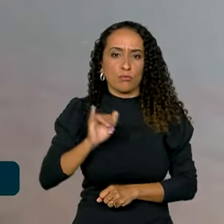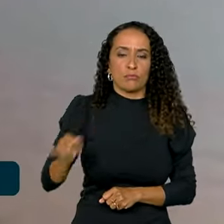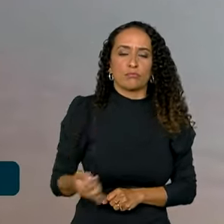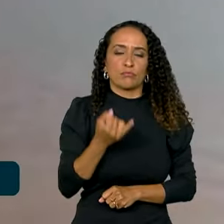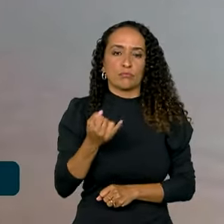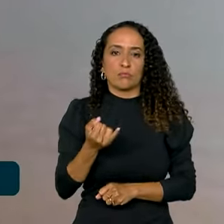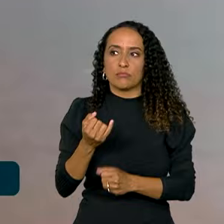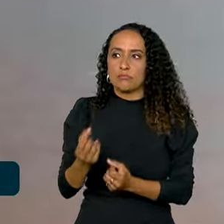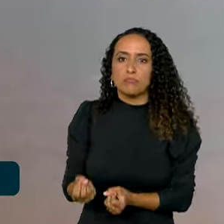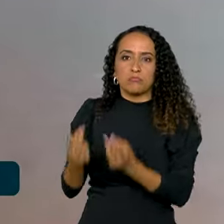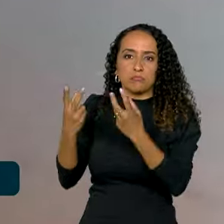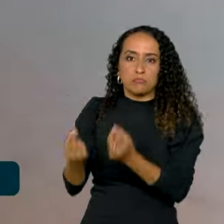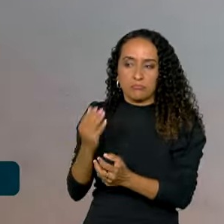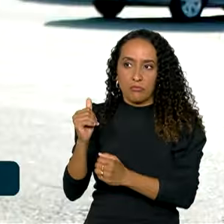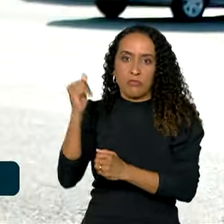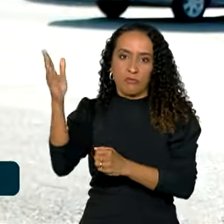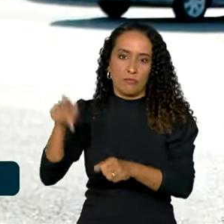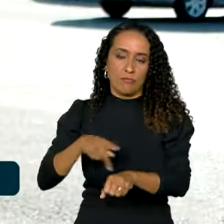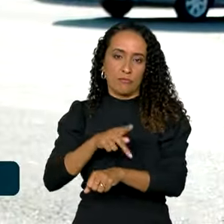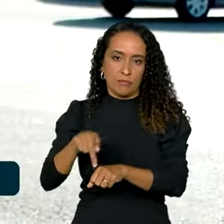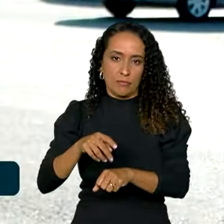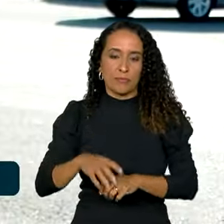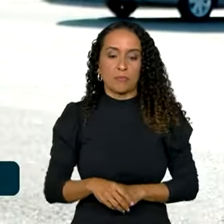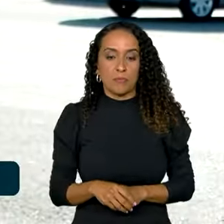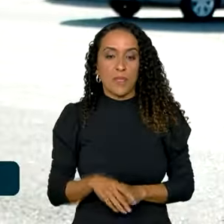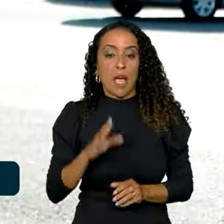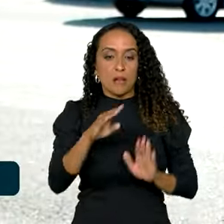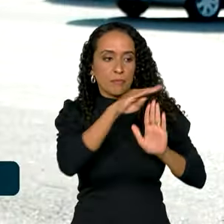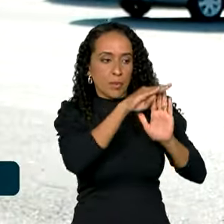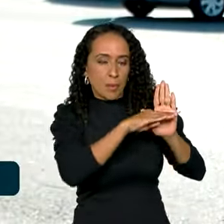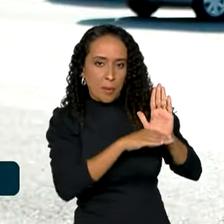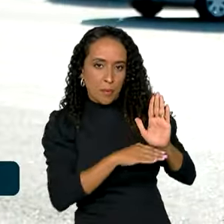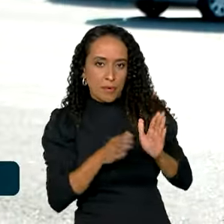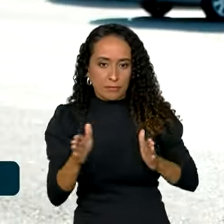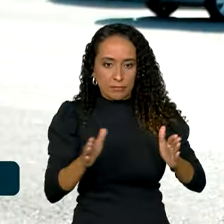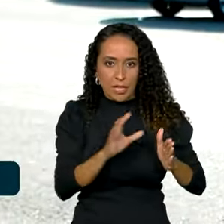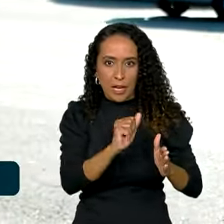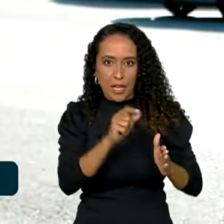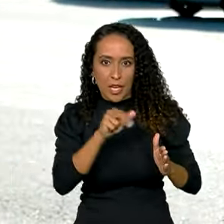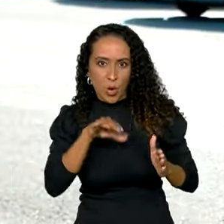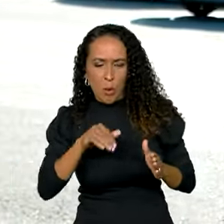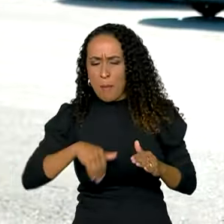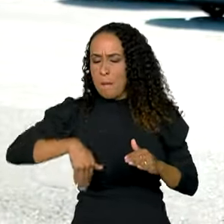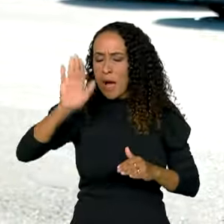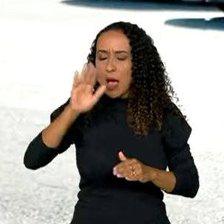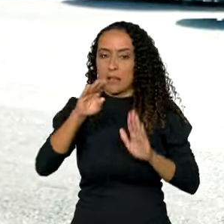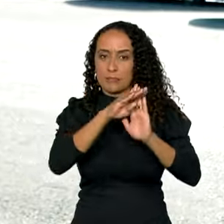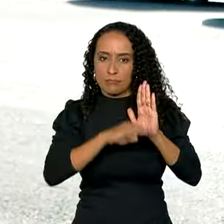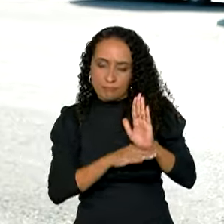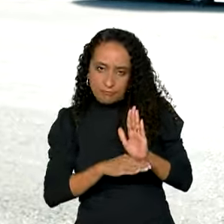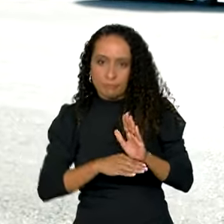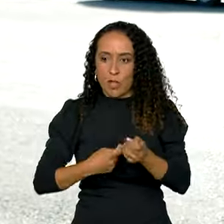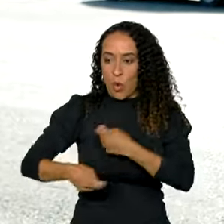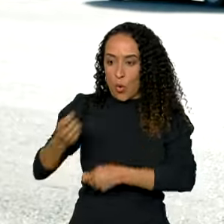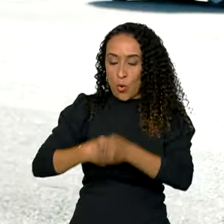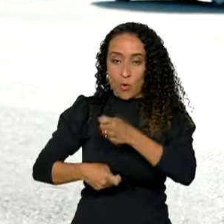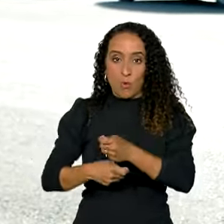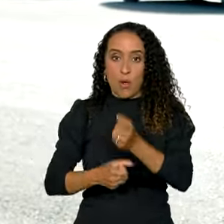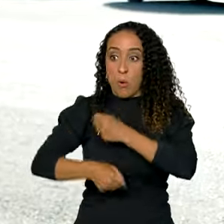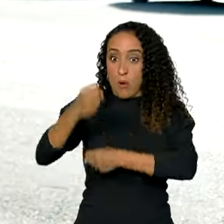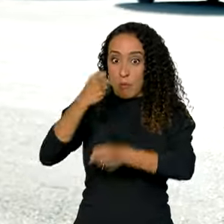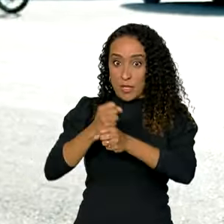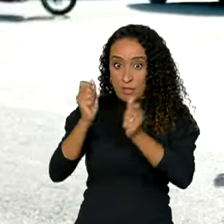para as exportações brasileiras. Mas a agenda durante a CARICOM vai muito além da pauta econômica. No fim do ano passado, a